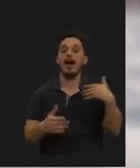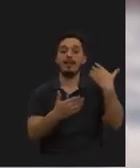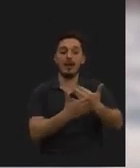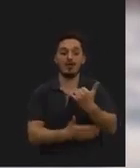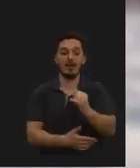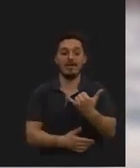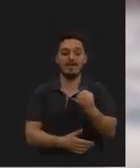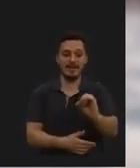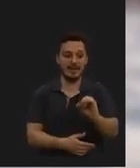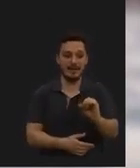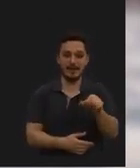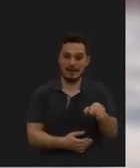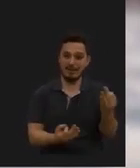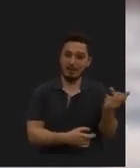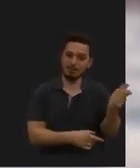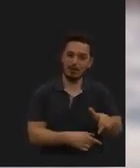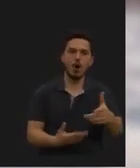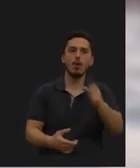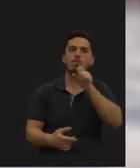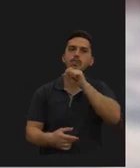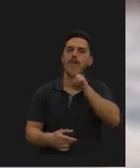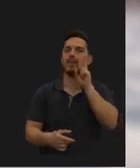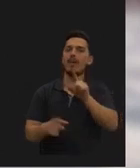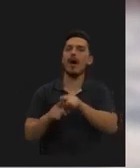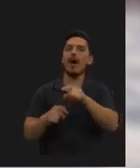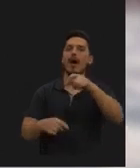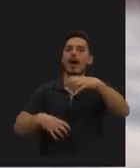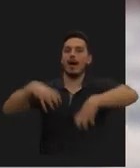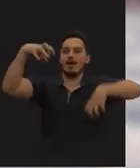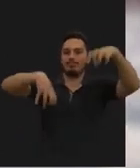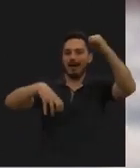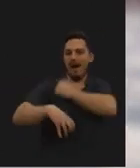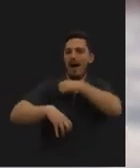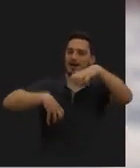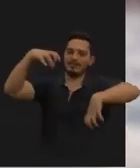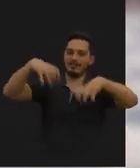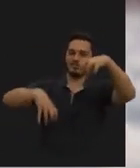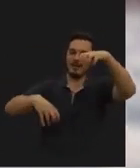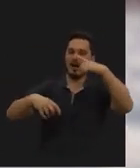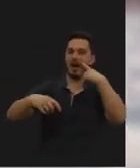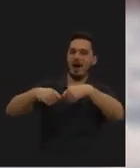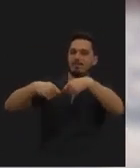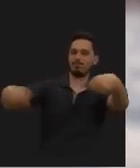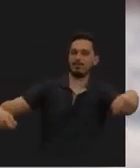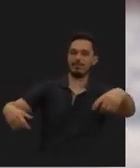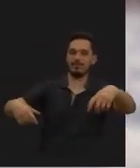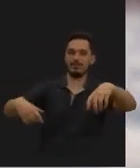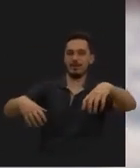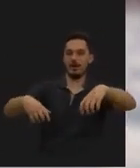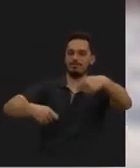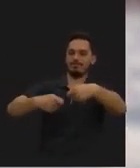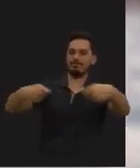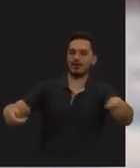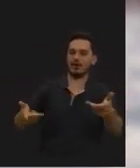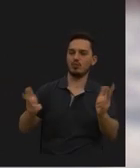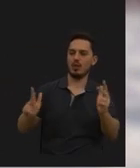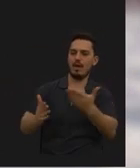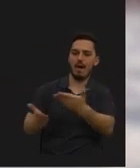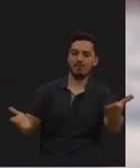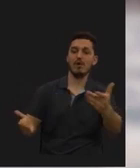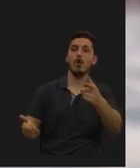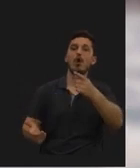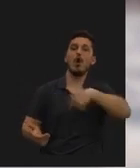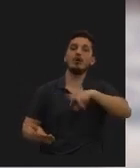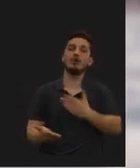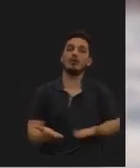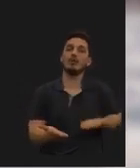até 2020, agora podemos ver a largura entre edifícios, para termos a ideia do que é que, da largura disponível, e a nossa